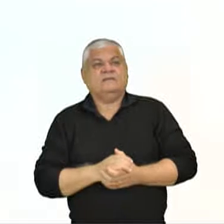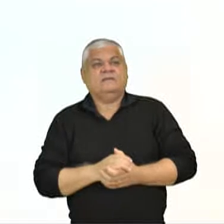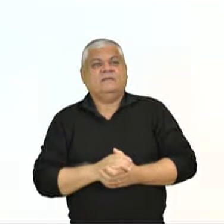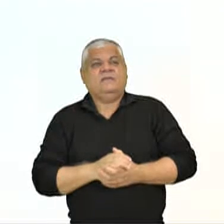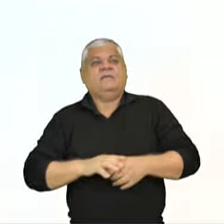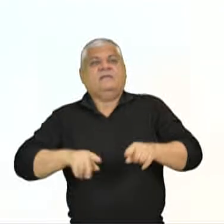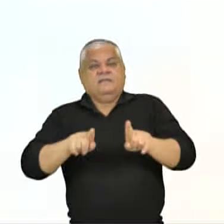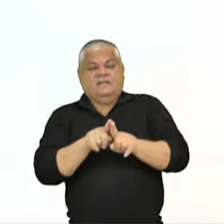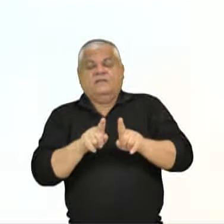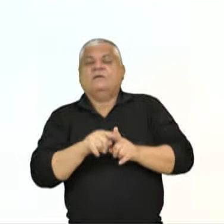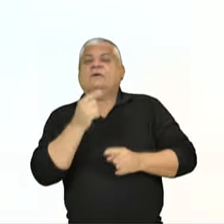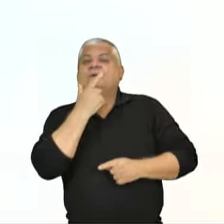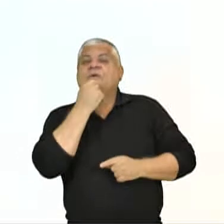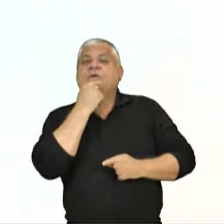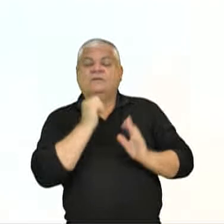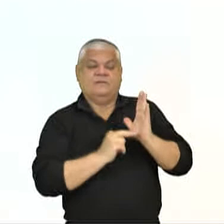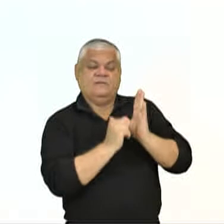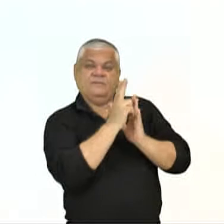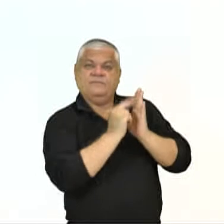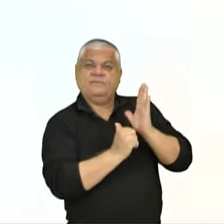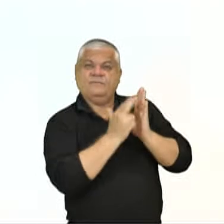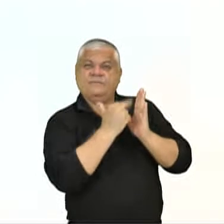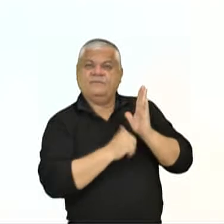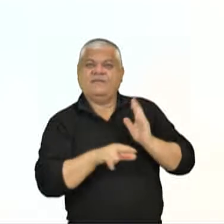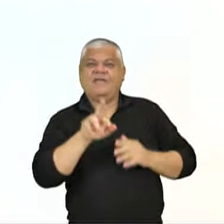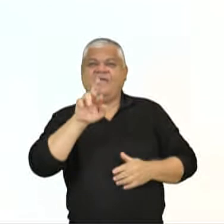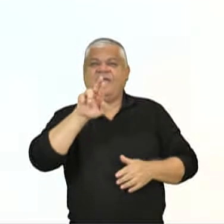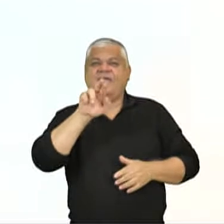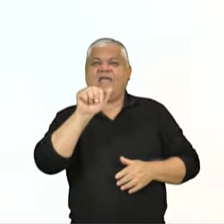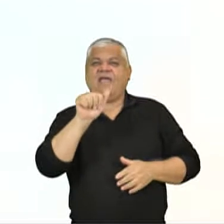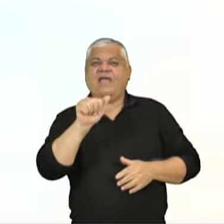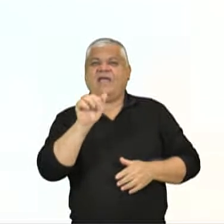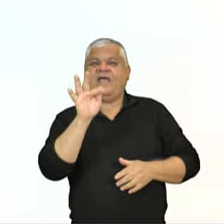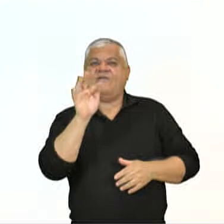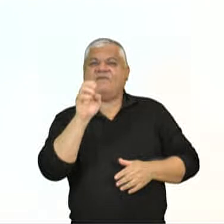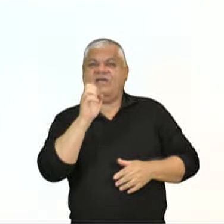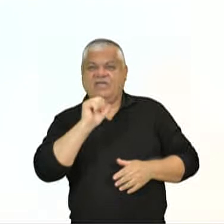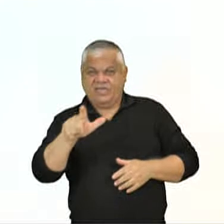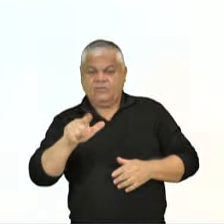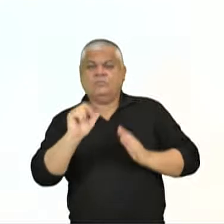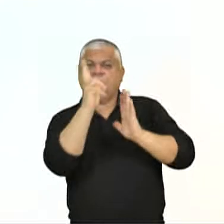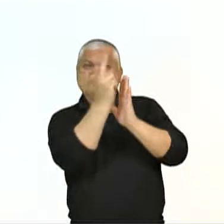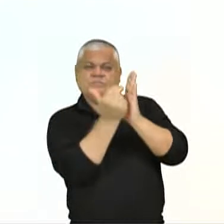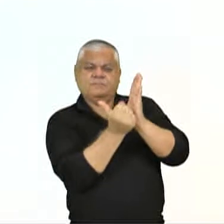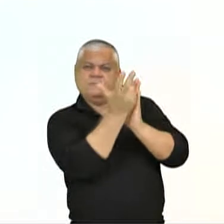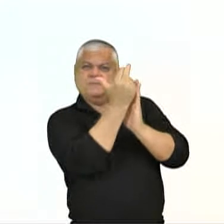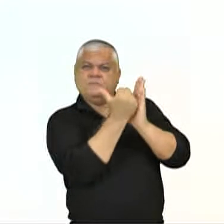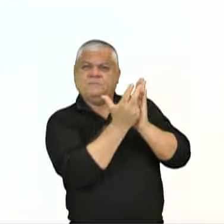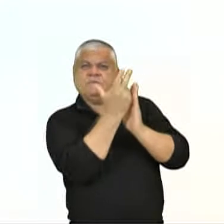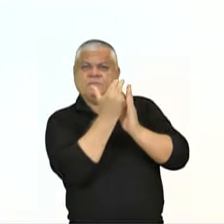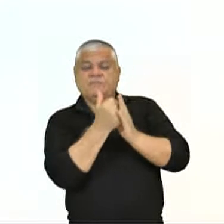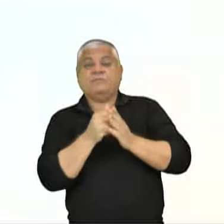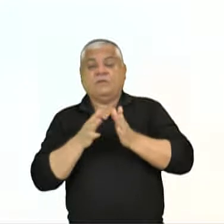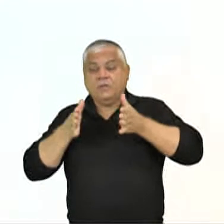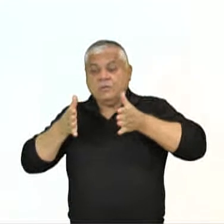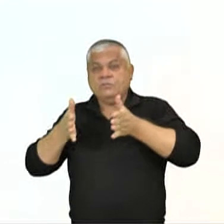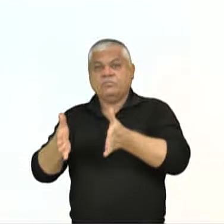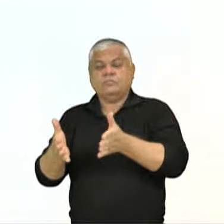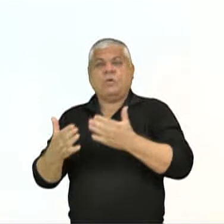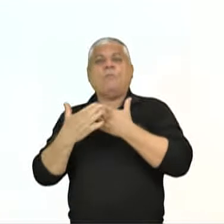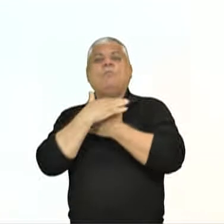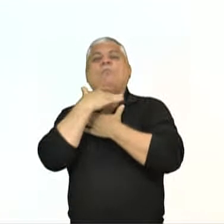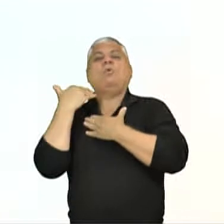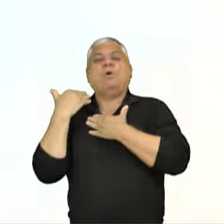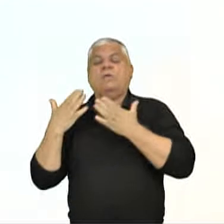o pintor Rafael, ele está sepultado lá. Com o decorrer do tempo, essa estrutura, ela acabou se perdendo quando Roma caiu e acabou sendo